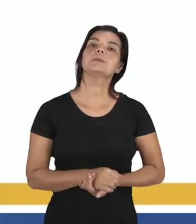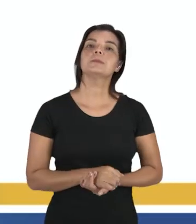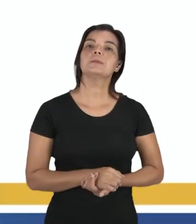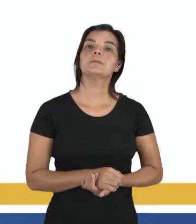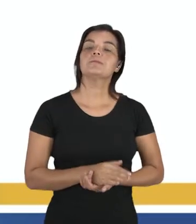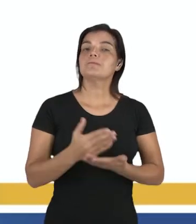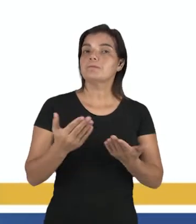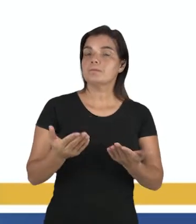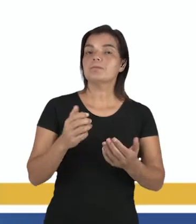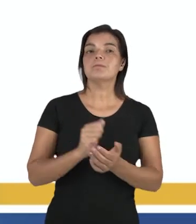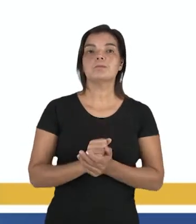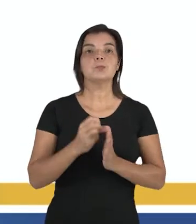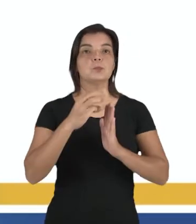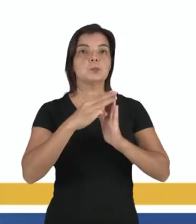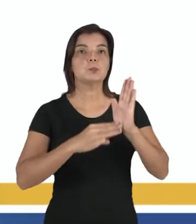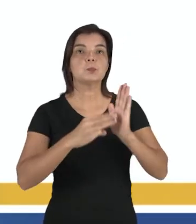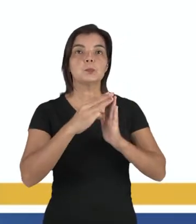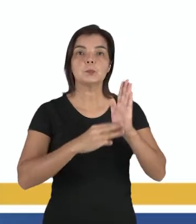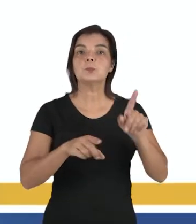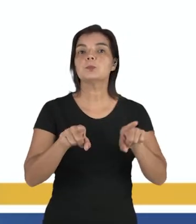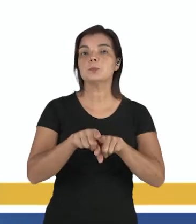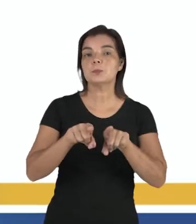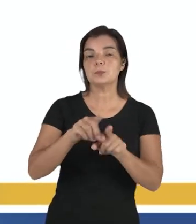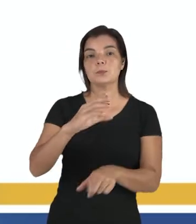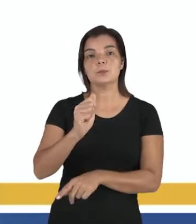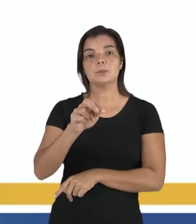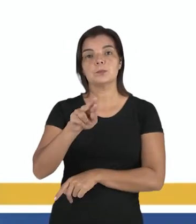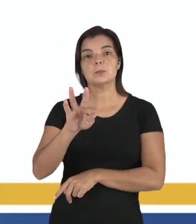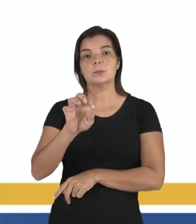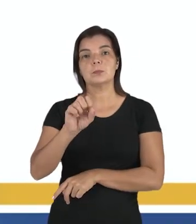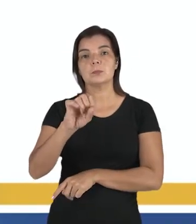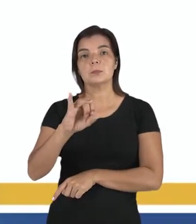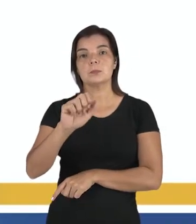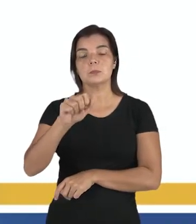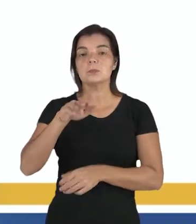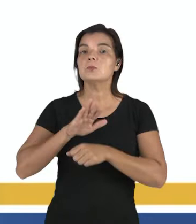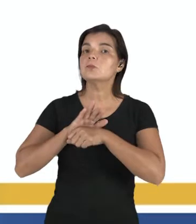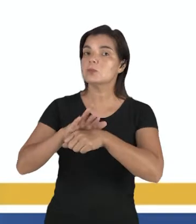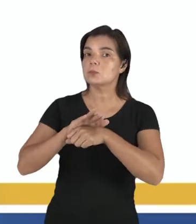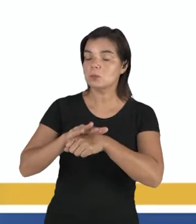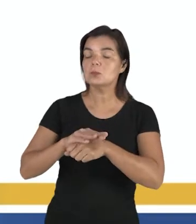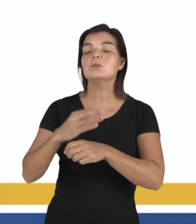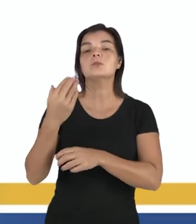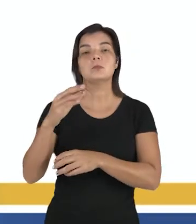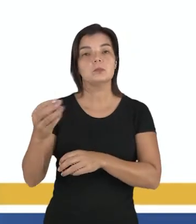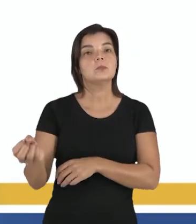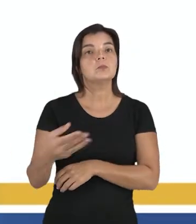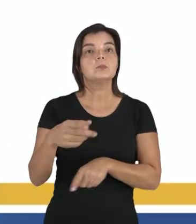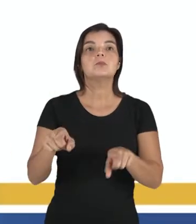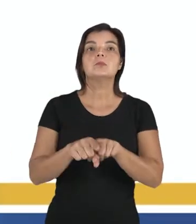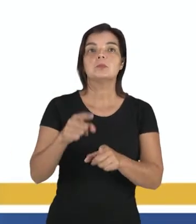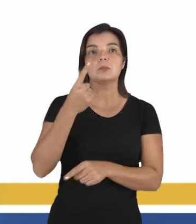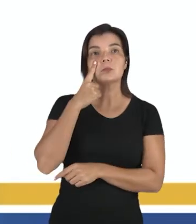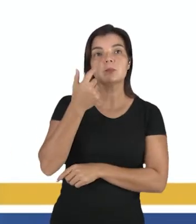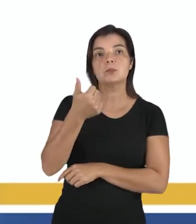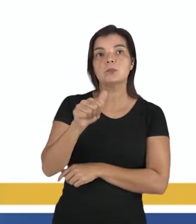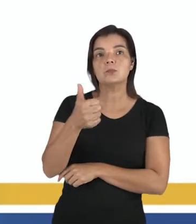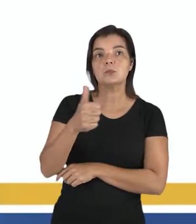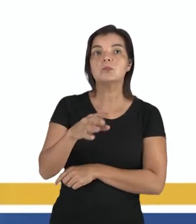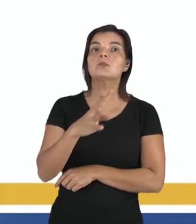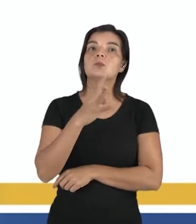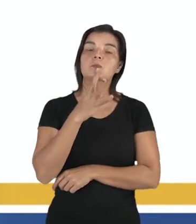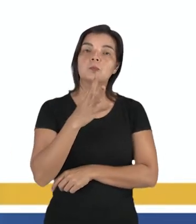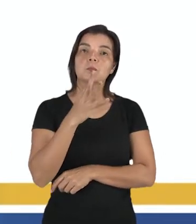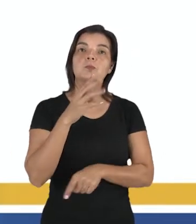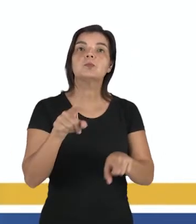Então o método cartesiano deu grandes contribuições para a ciência moderna. É preciso verificar o